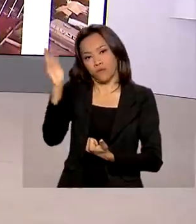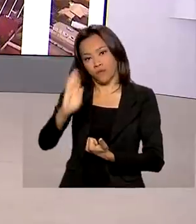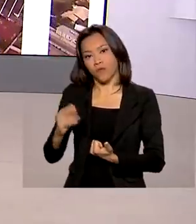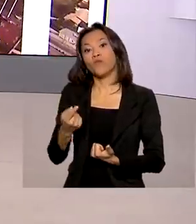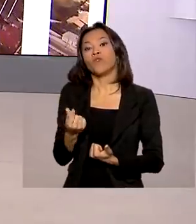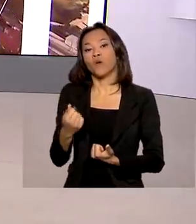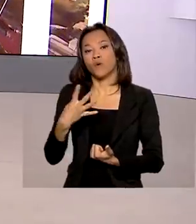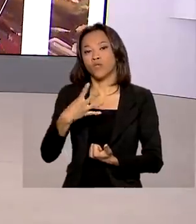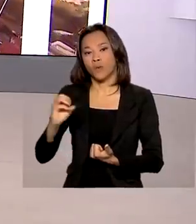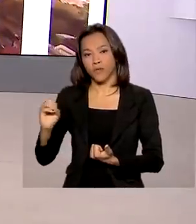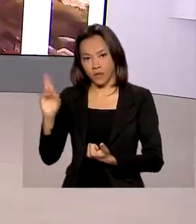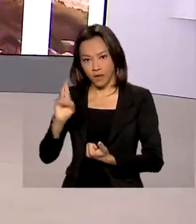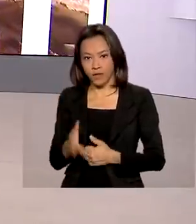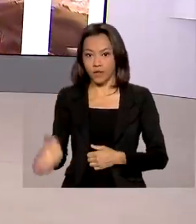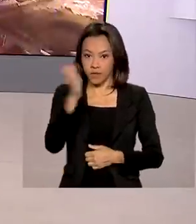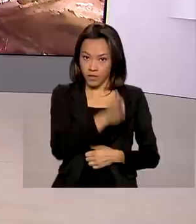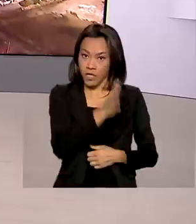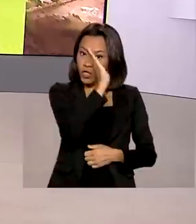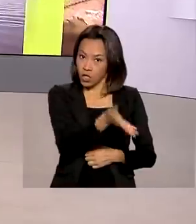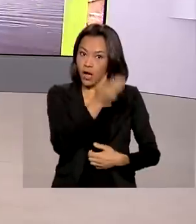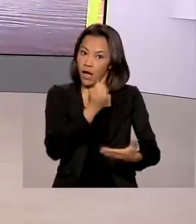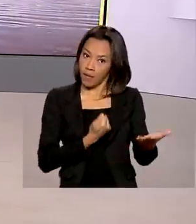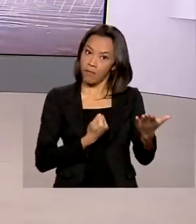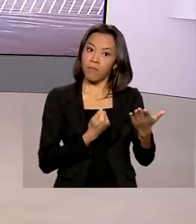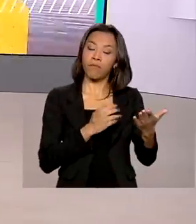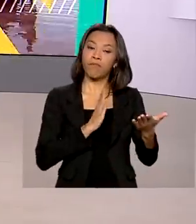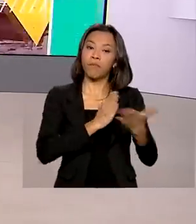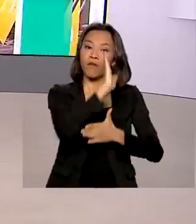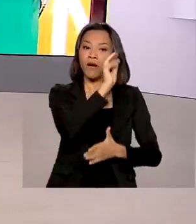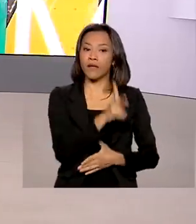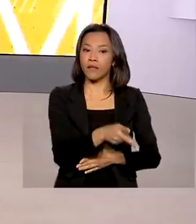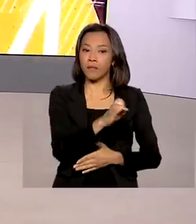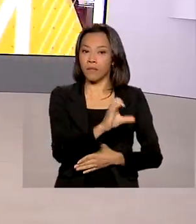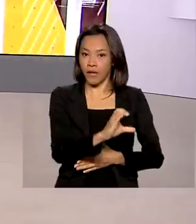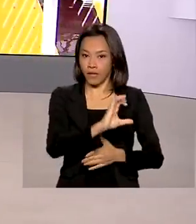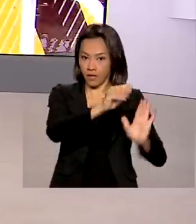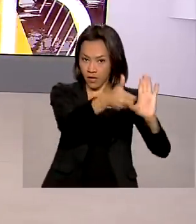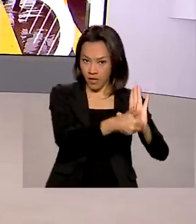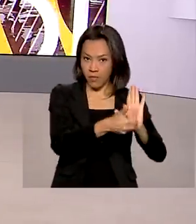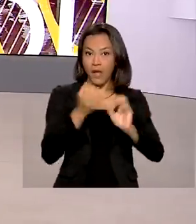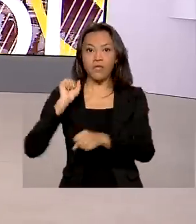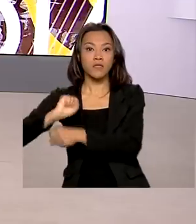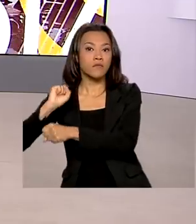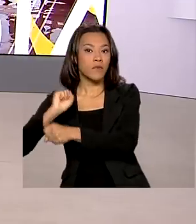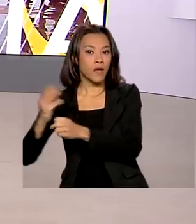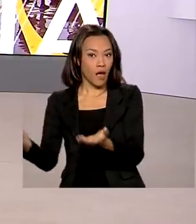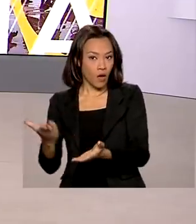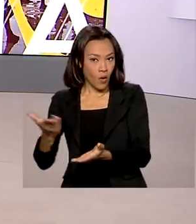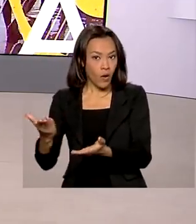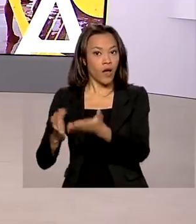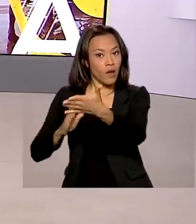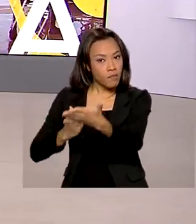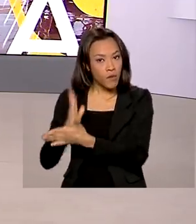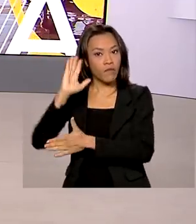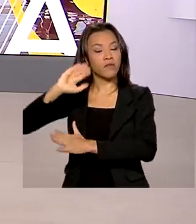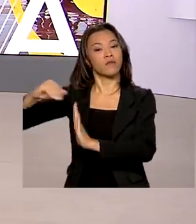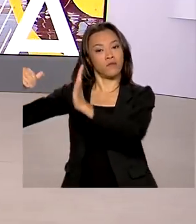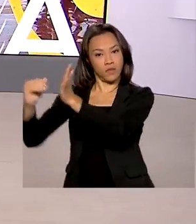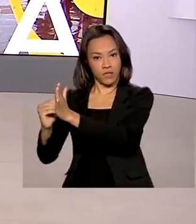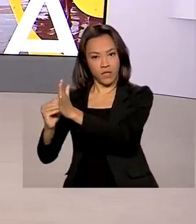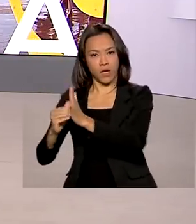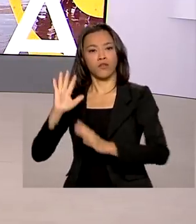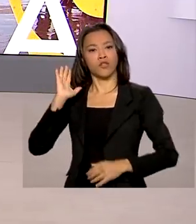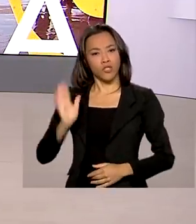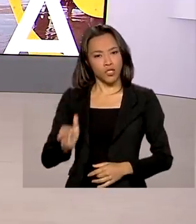Já aprovada na Câmara dos Deputados, a PEC aguarda a votação no Senado. A afirmação do presidente Bolsonaro ocorreu depois dele